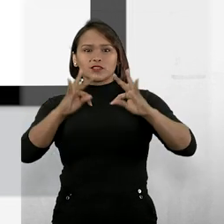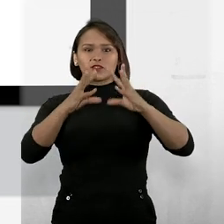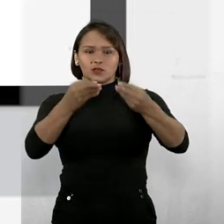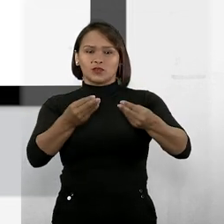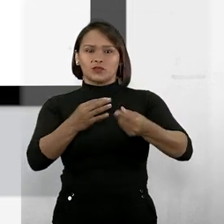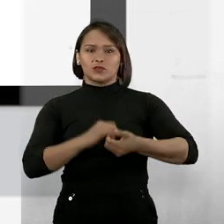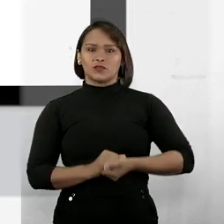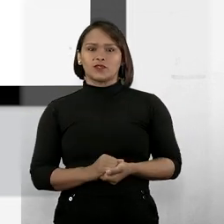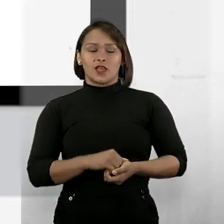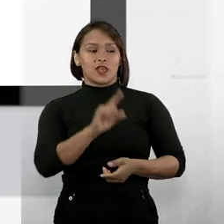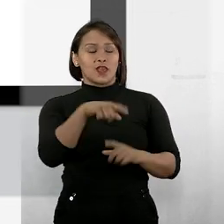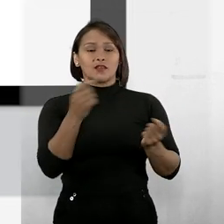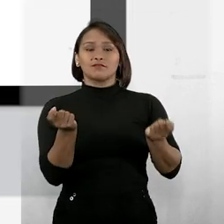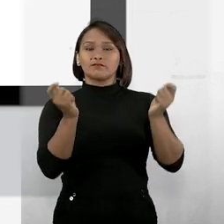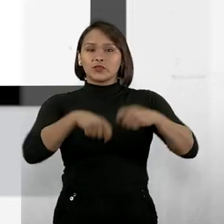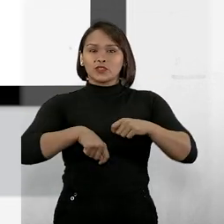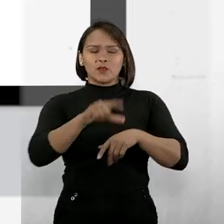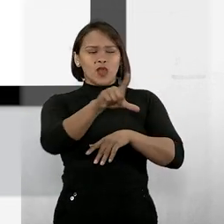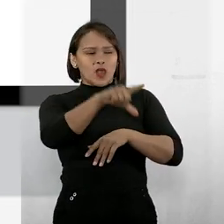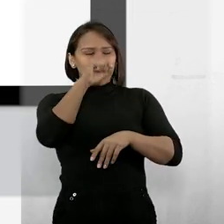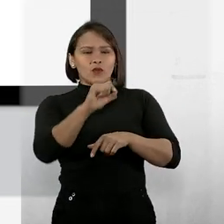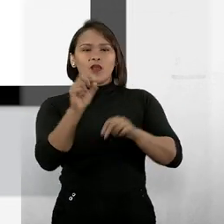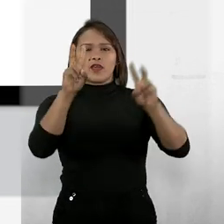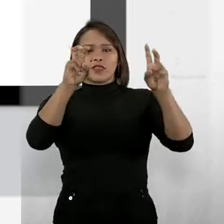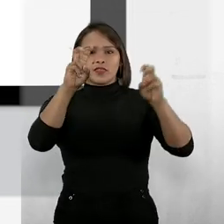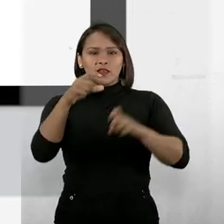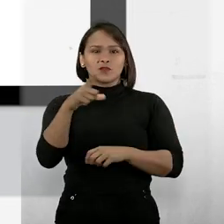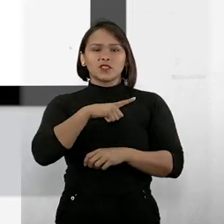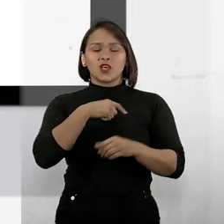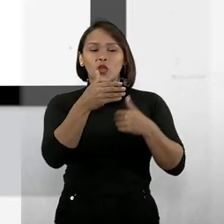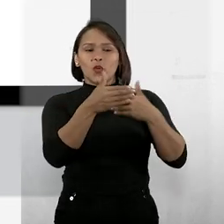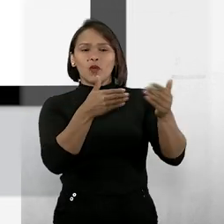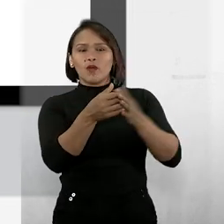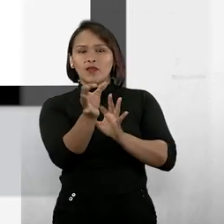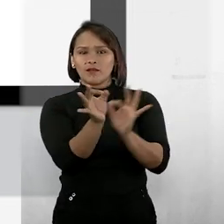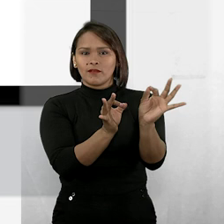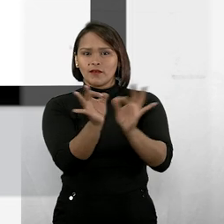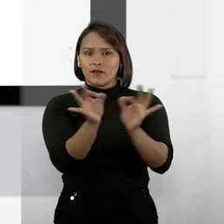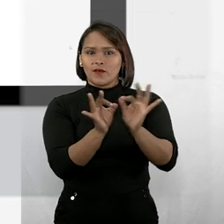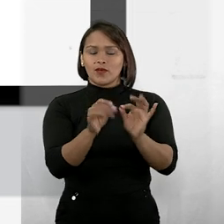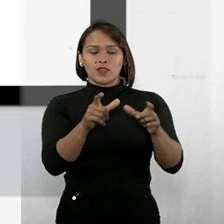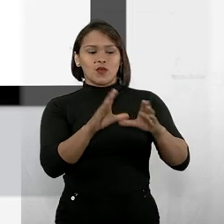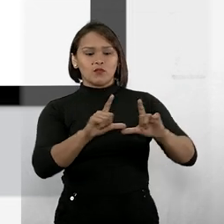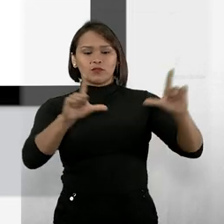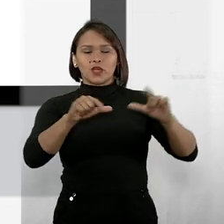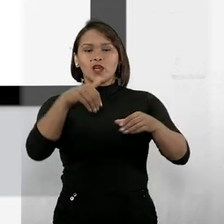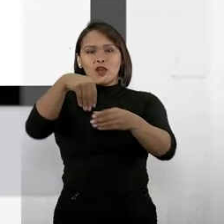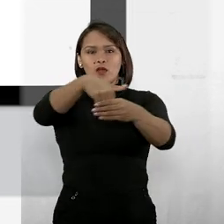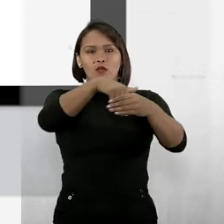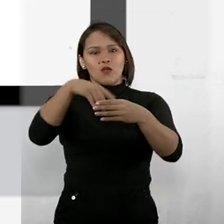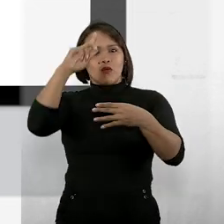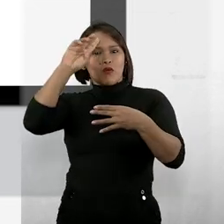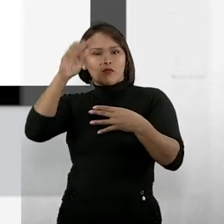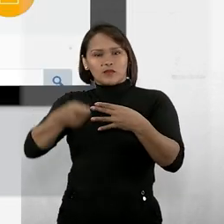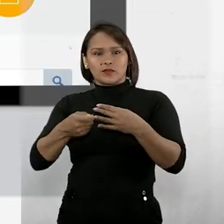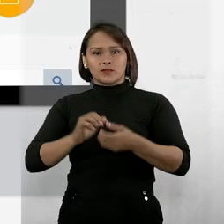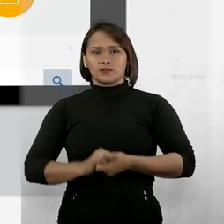todos. Ele possibilita o resgate de termos que estejam em qualquer ordem ou campo do acórdon.